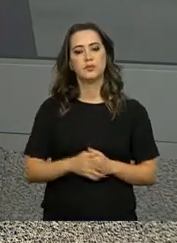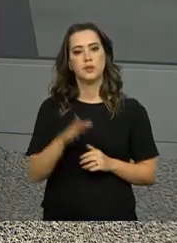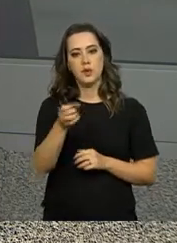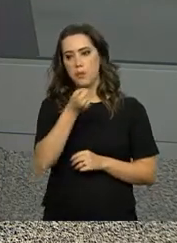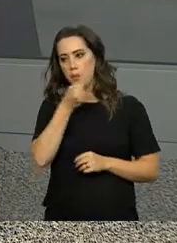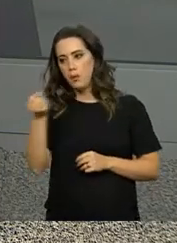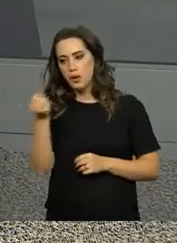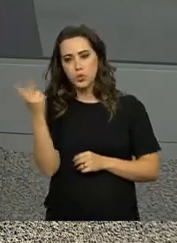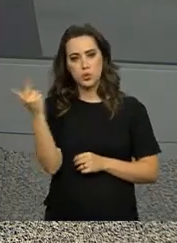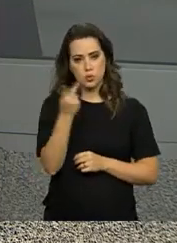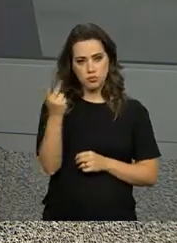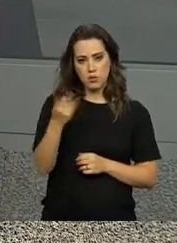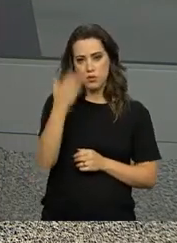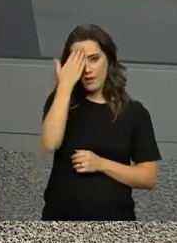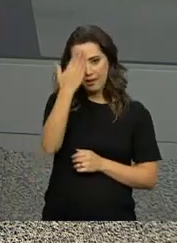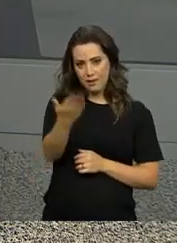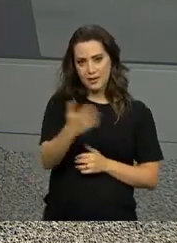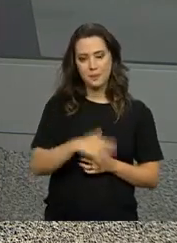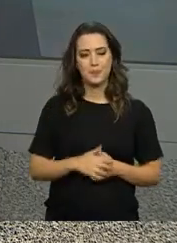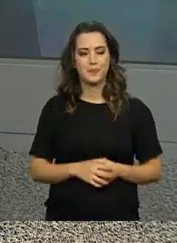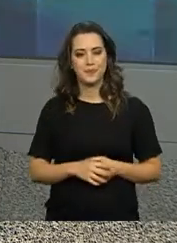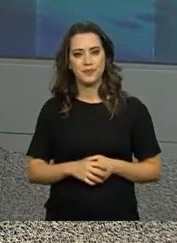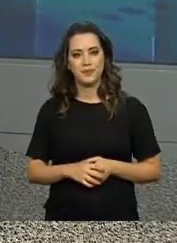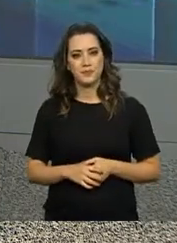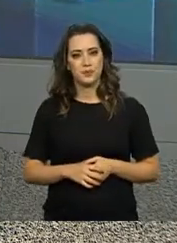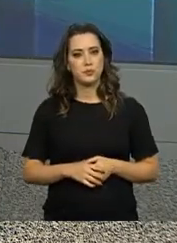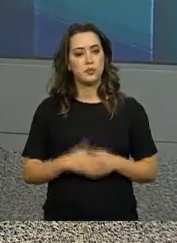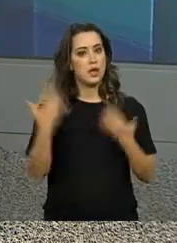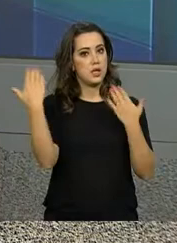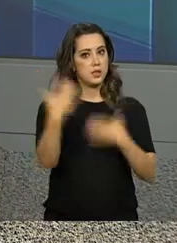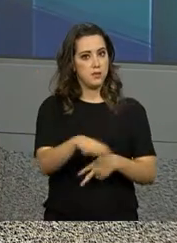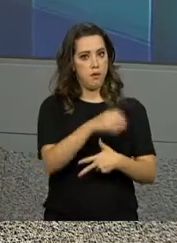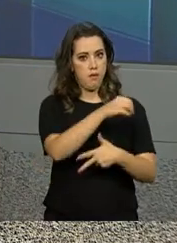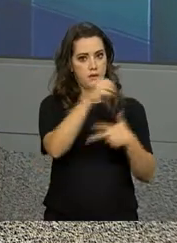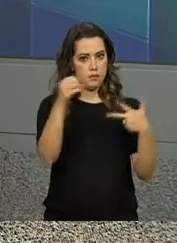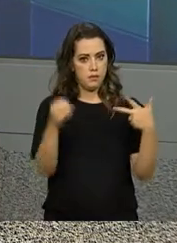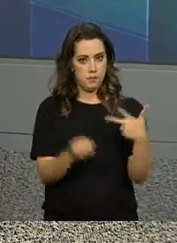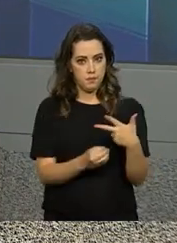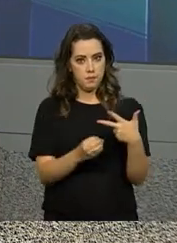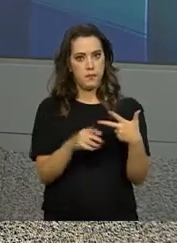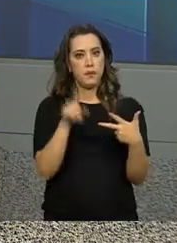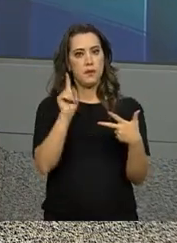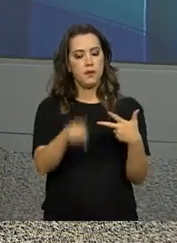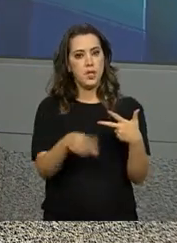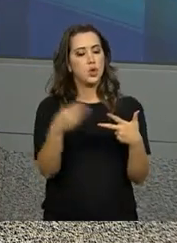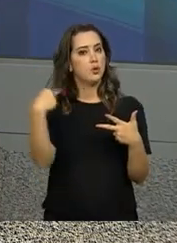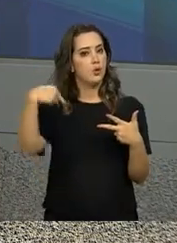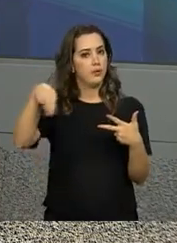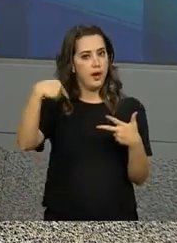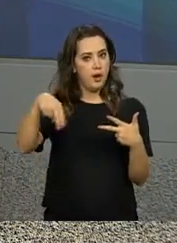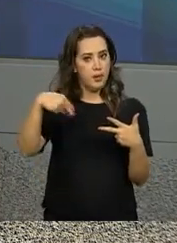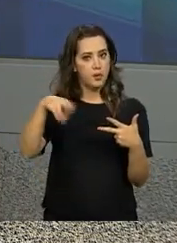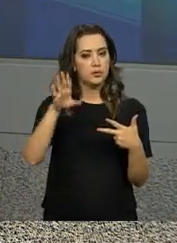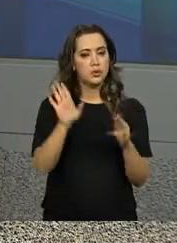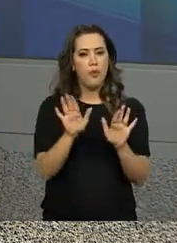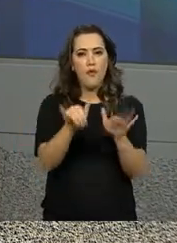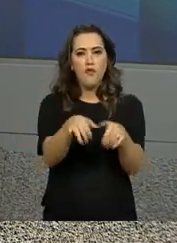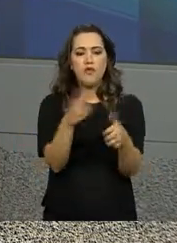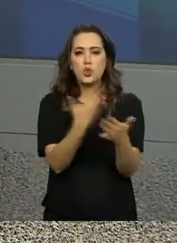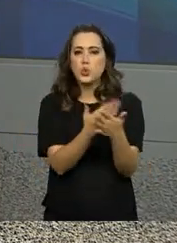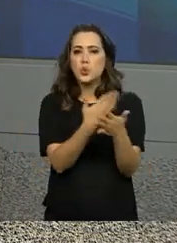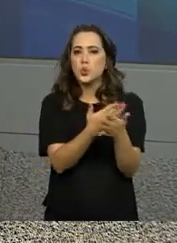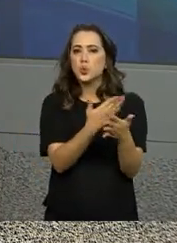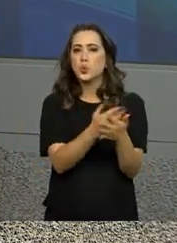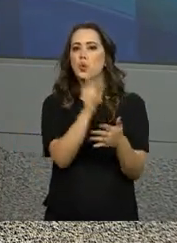entrevistada pelas informações. Uma boa noite aí. As provas do Enem, o Exame Nacional do Ensino Médio, serão em novembro. Na reta final dos